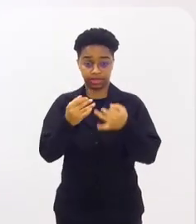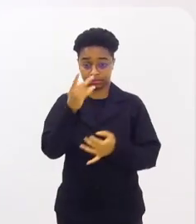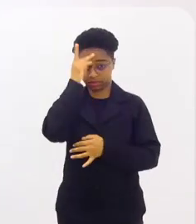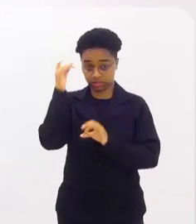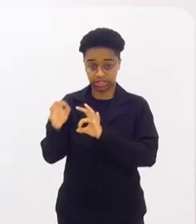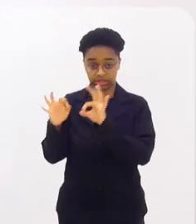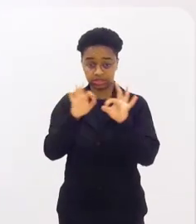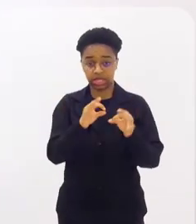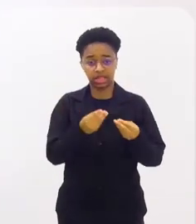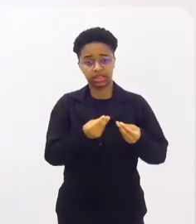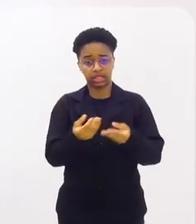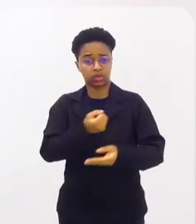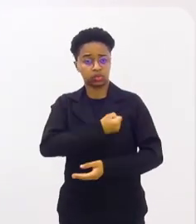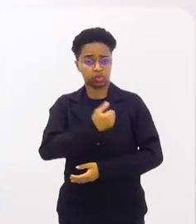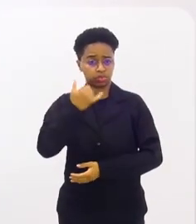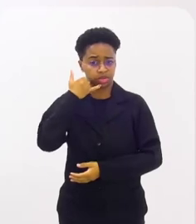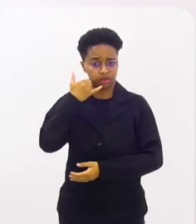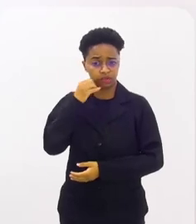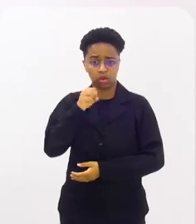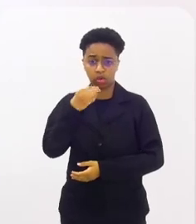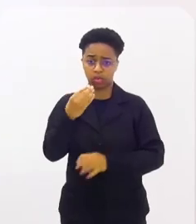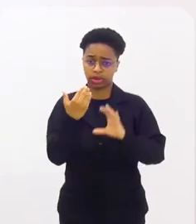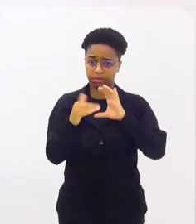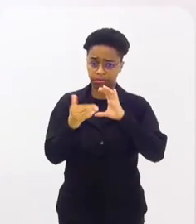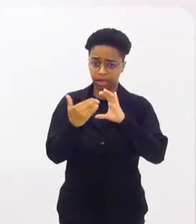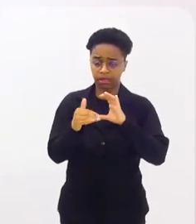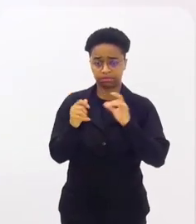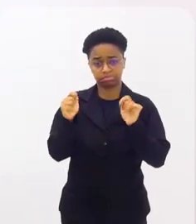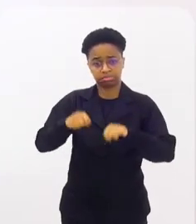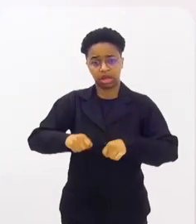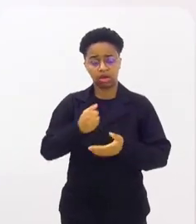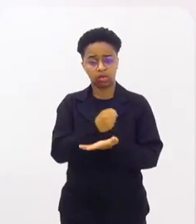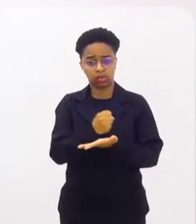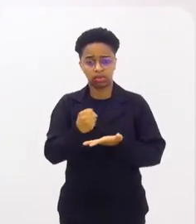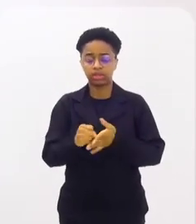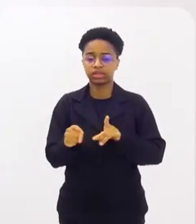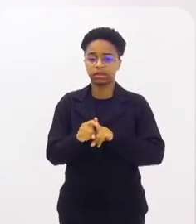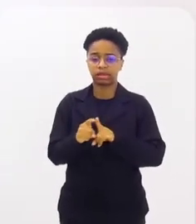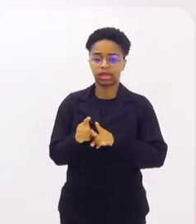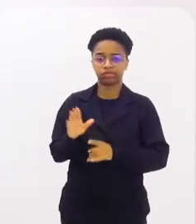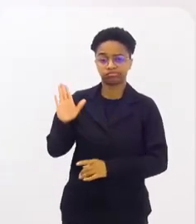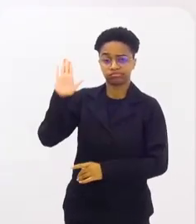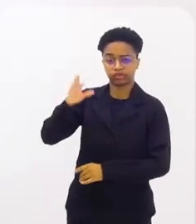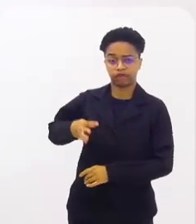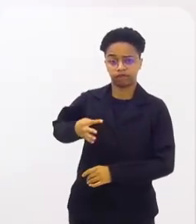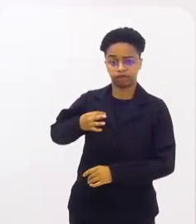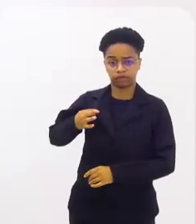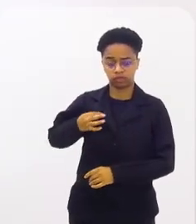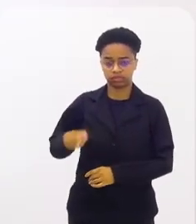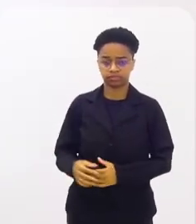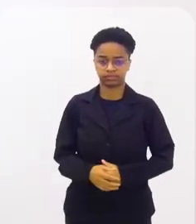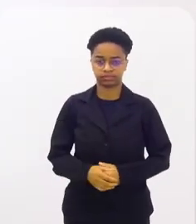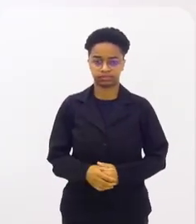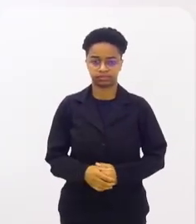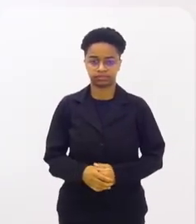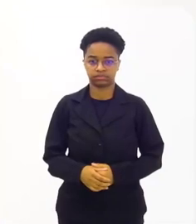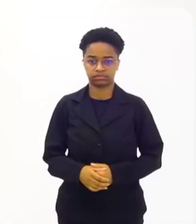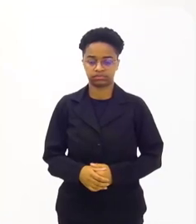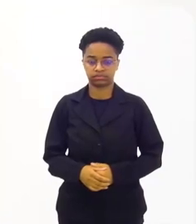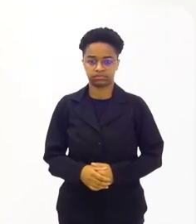que você desce aqui para aquele que está nos assistindo, um telefone de referência, um e-mail que ele possa contatar e você voluntariar a Cruz Vermelha.